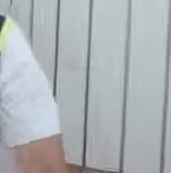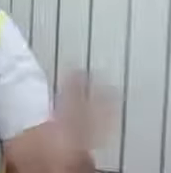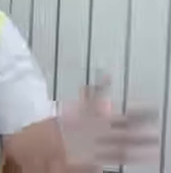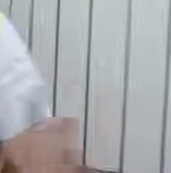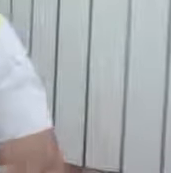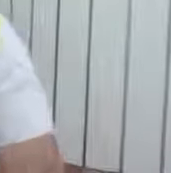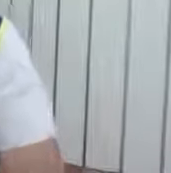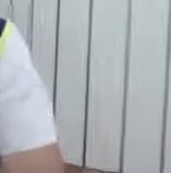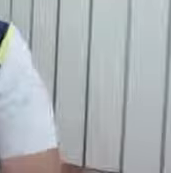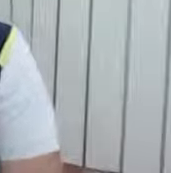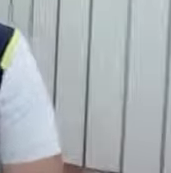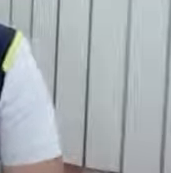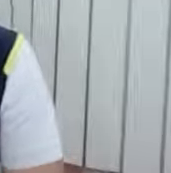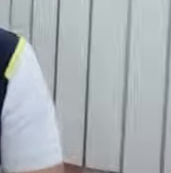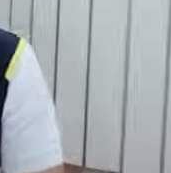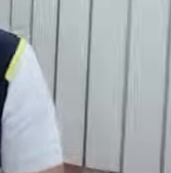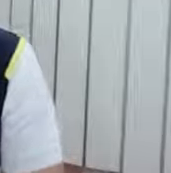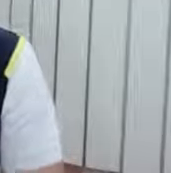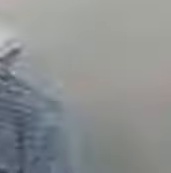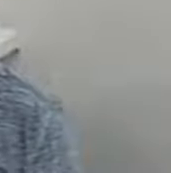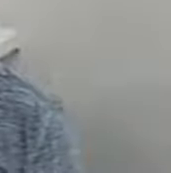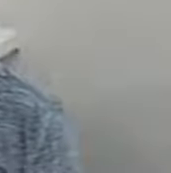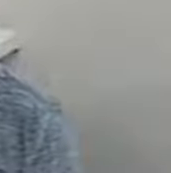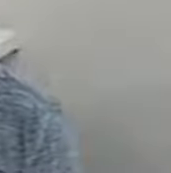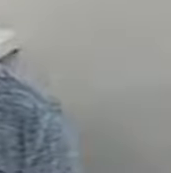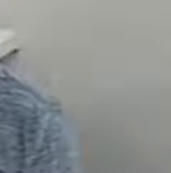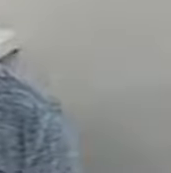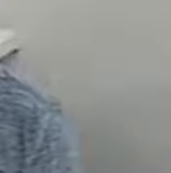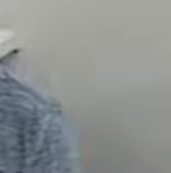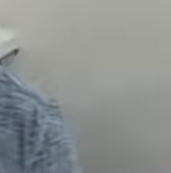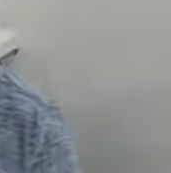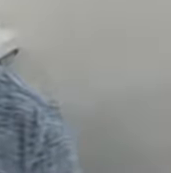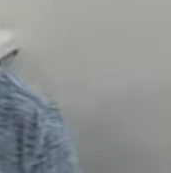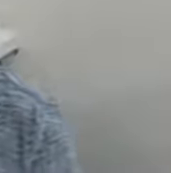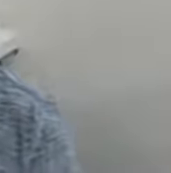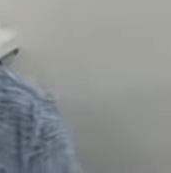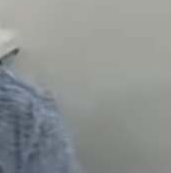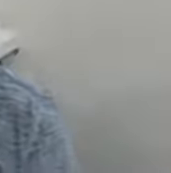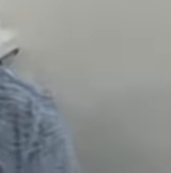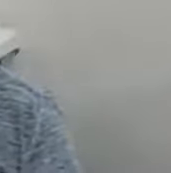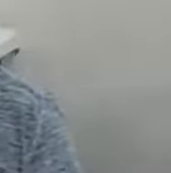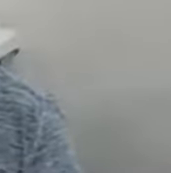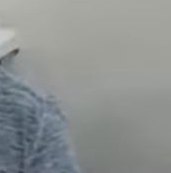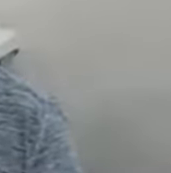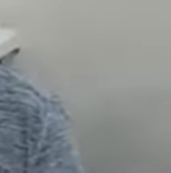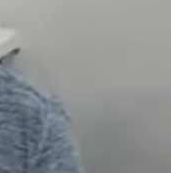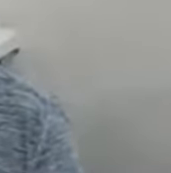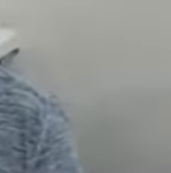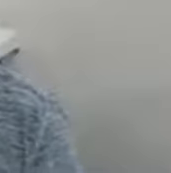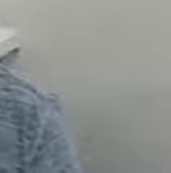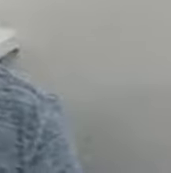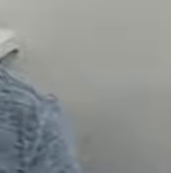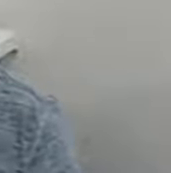de Pastores